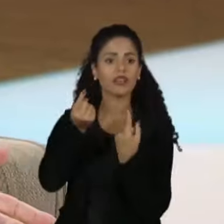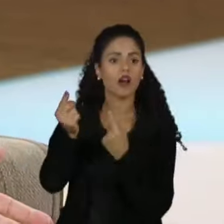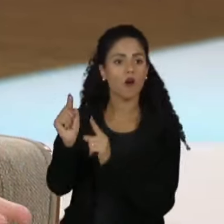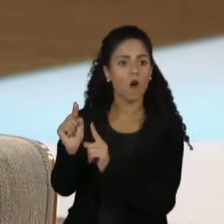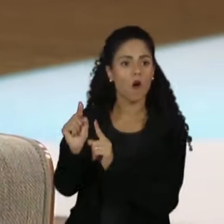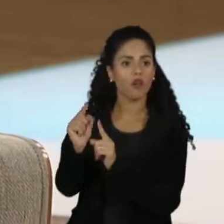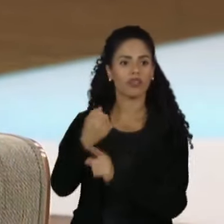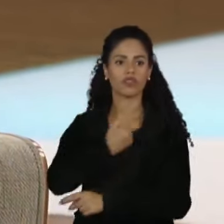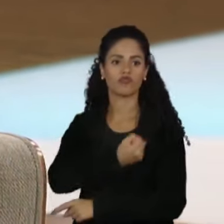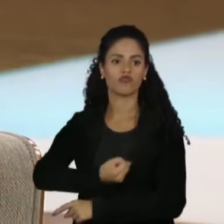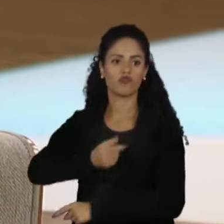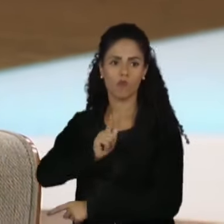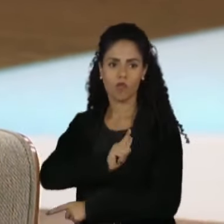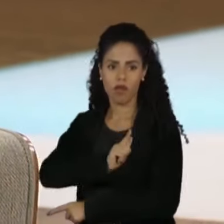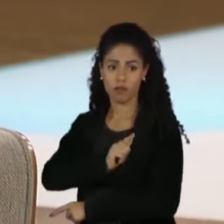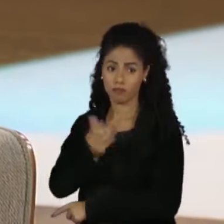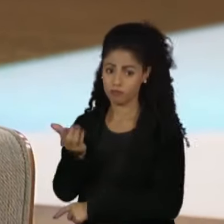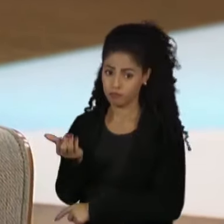João Goulart.